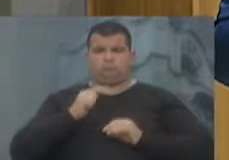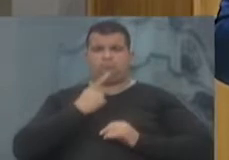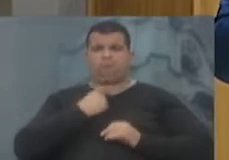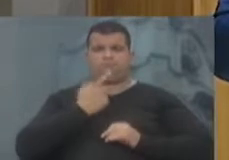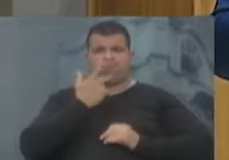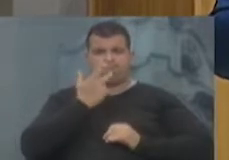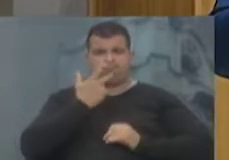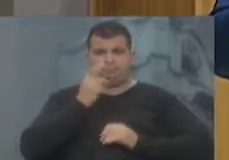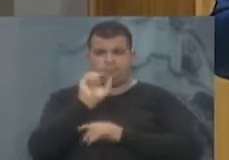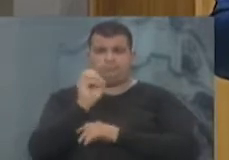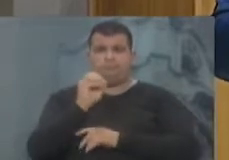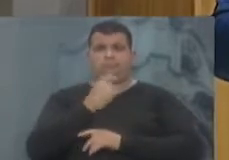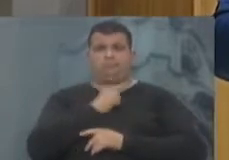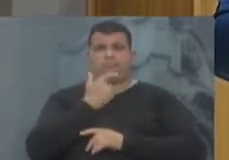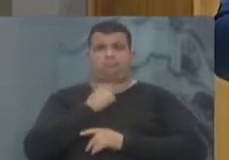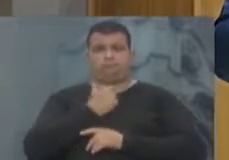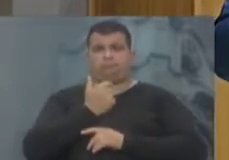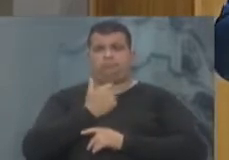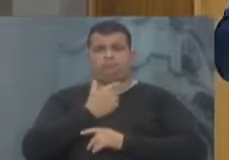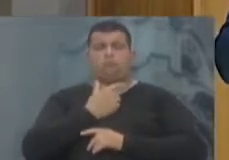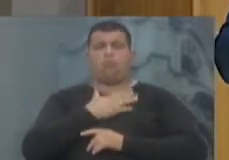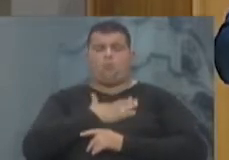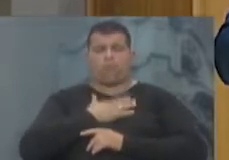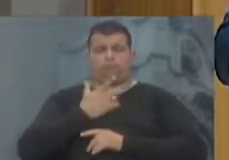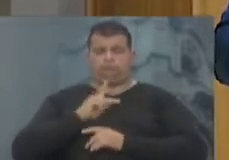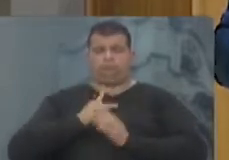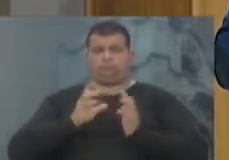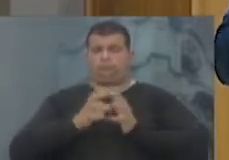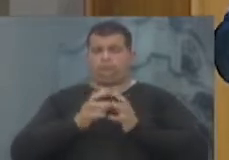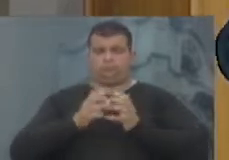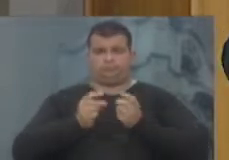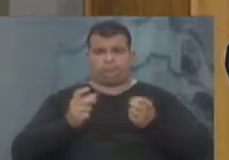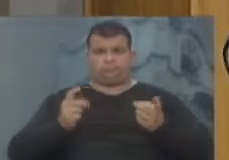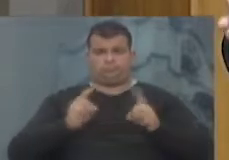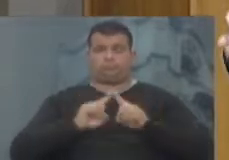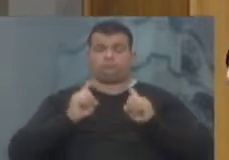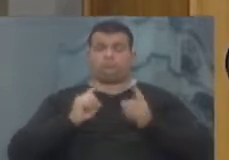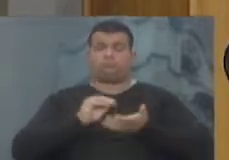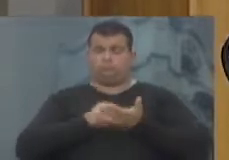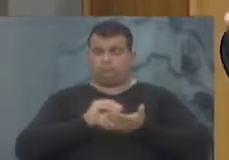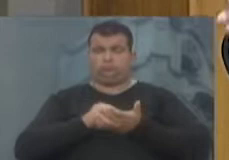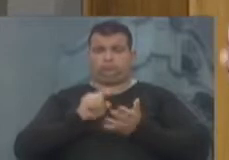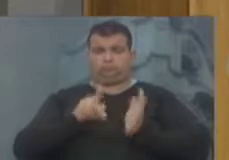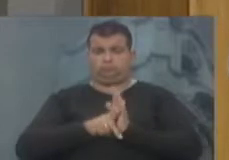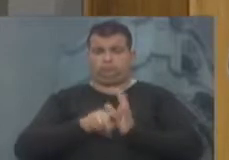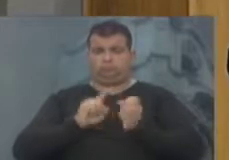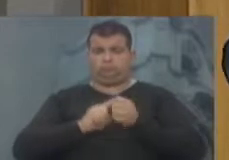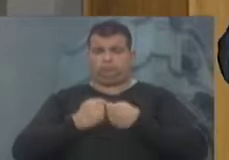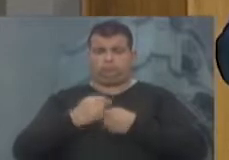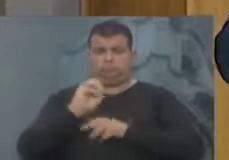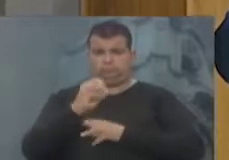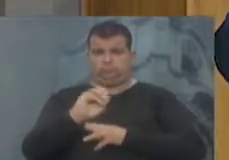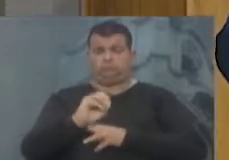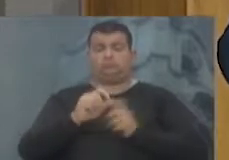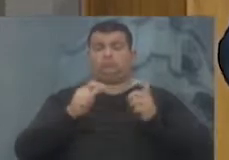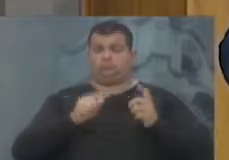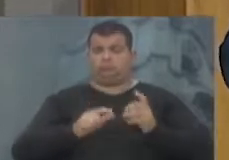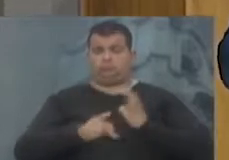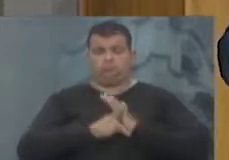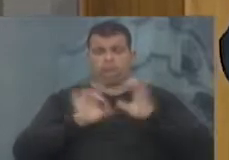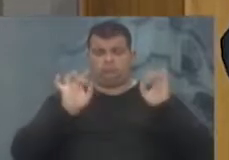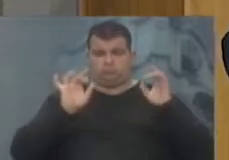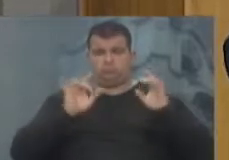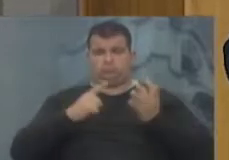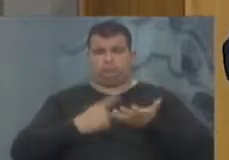que Porto Alegre tem uma vocação para turismo de negócios, mas falta a Porto Alegre um espaço como esse. Esse foi um convênio